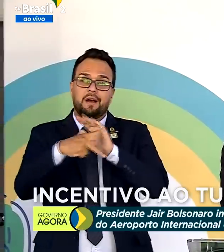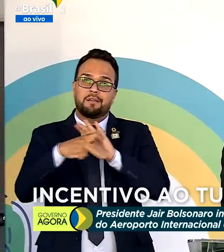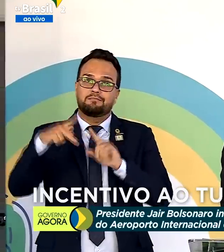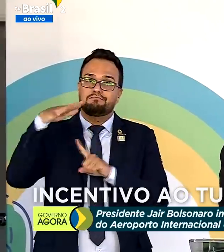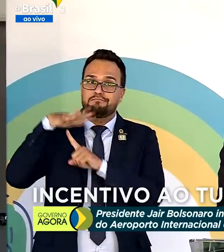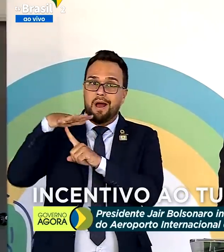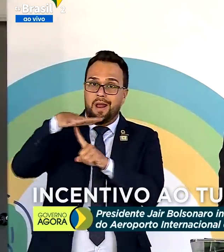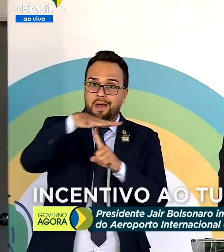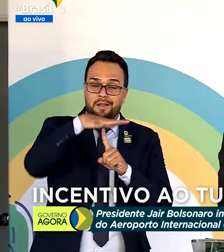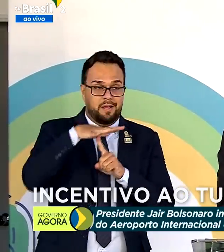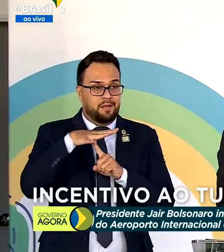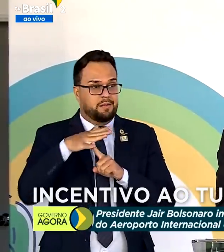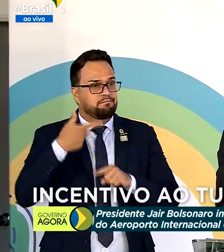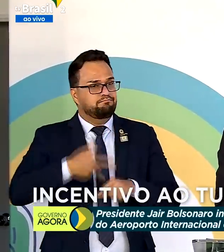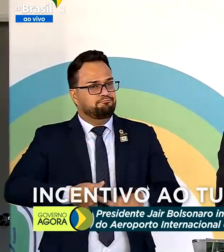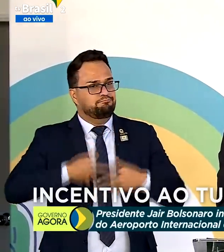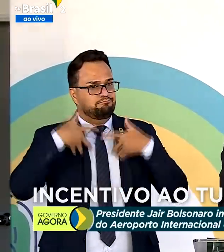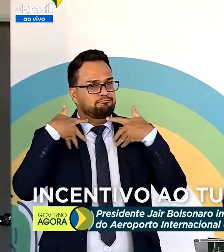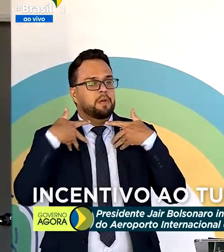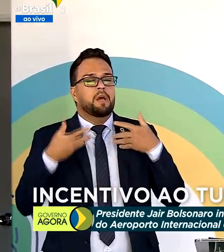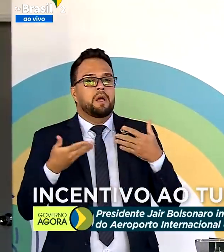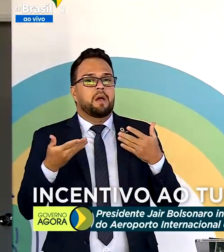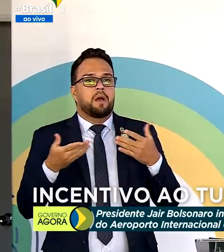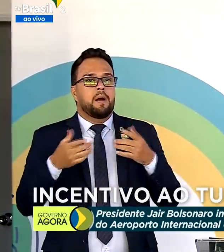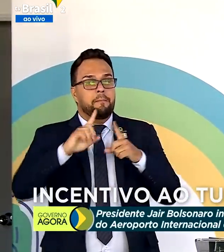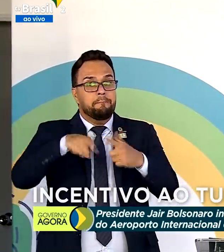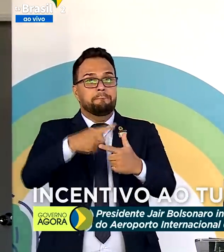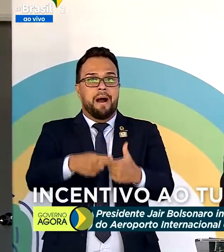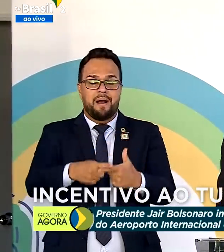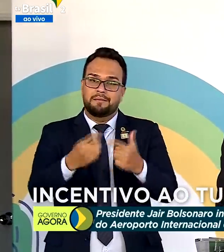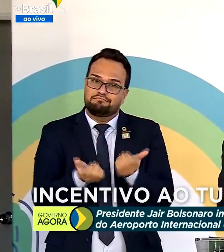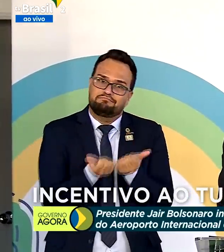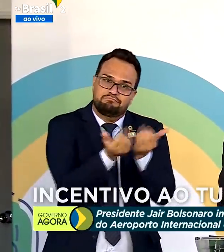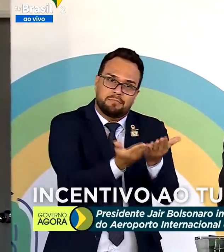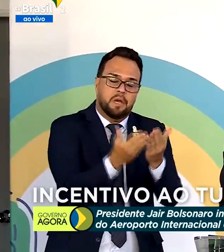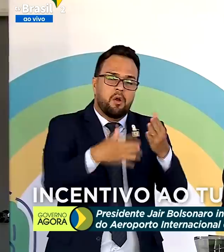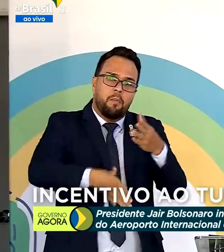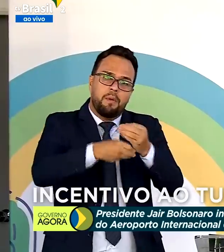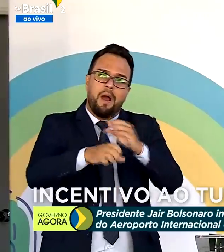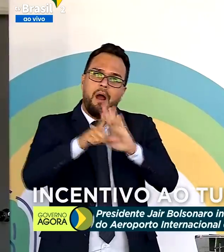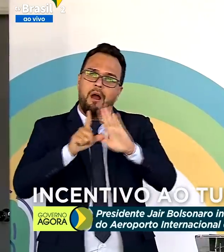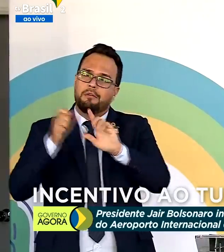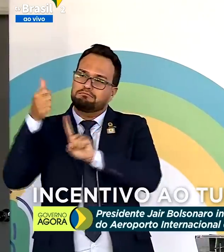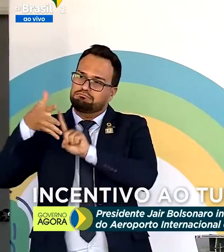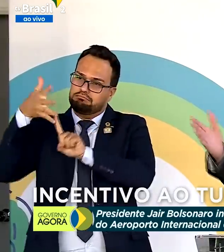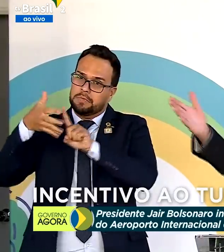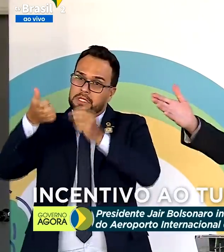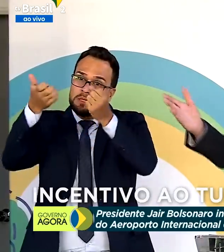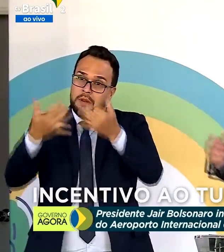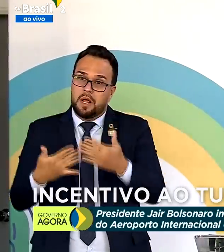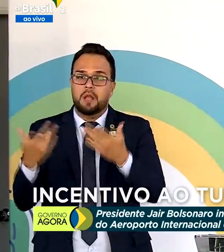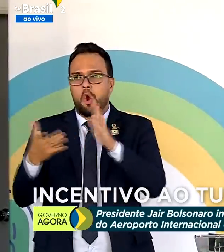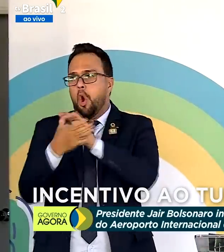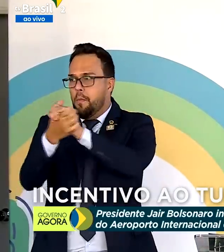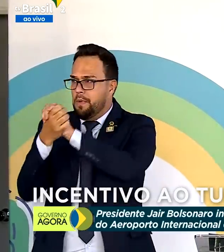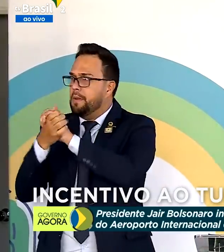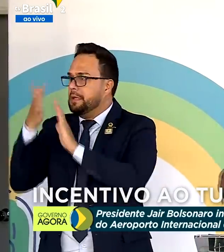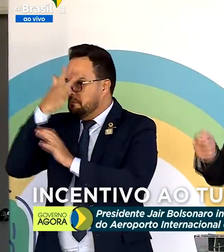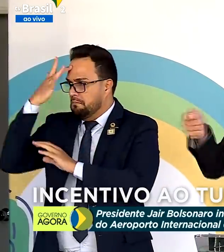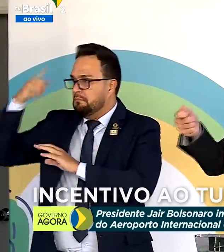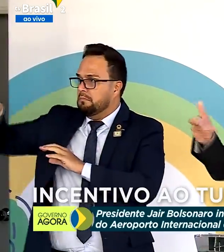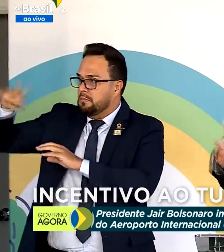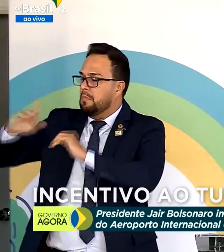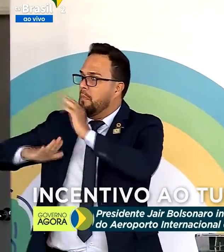para fazer mais uma entrega. Complementando apenas quem me antecedeu, queria cumprimentar os trabalhadores,